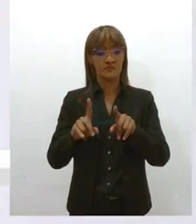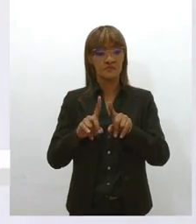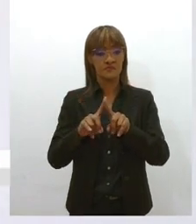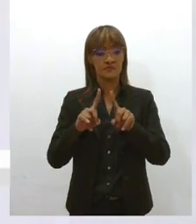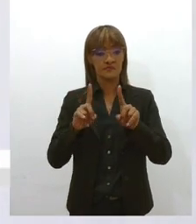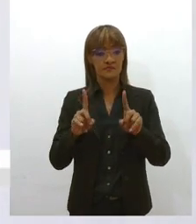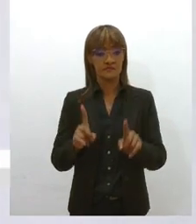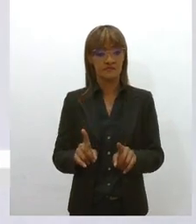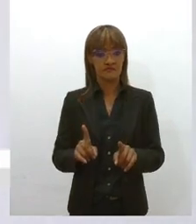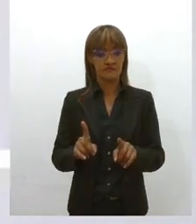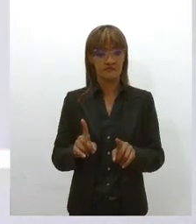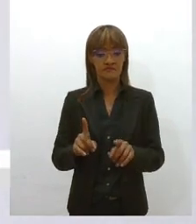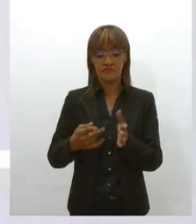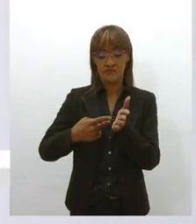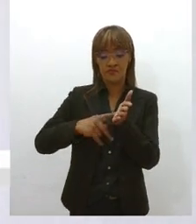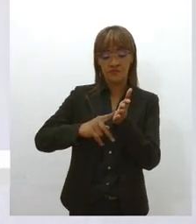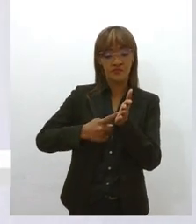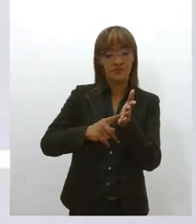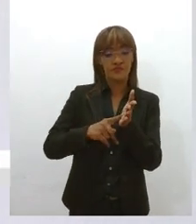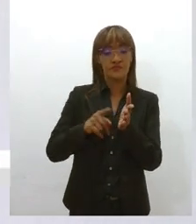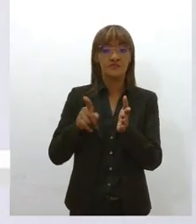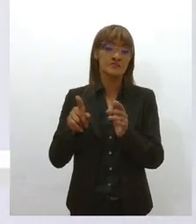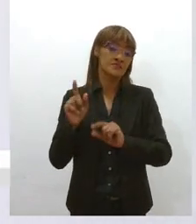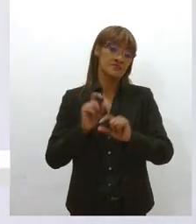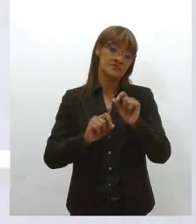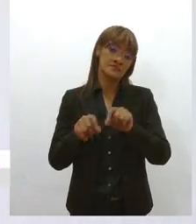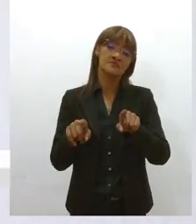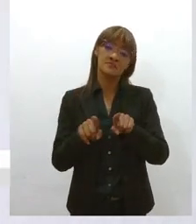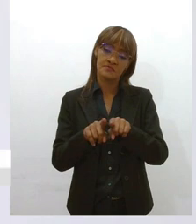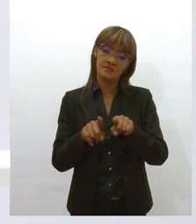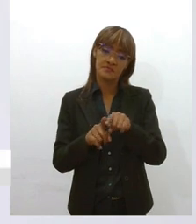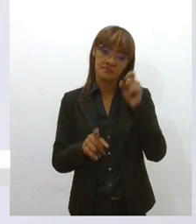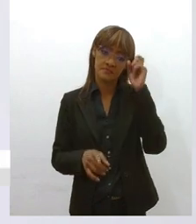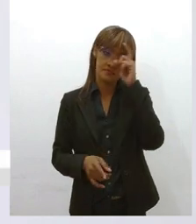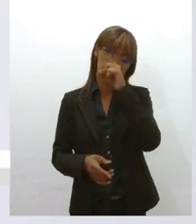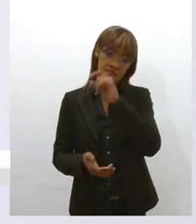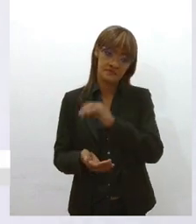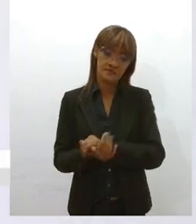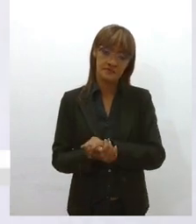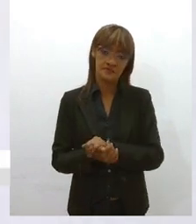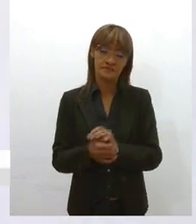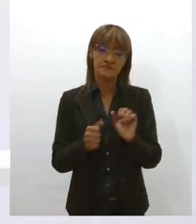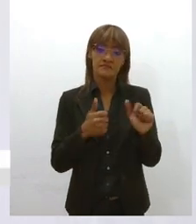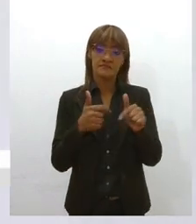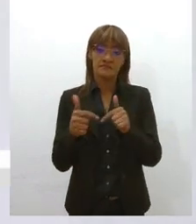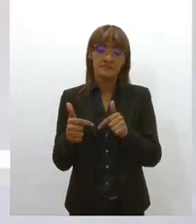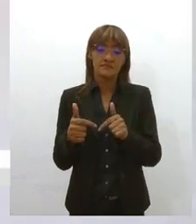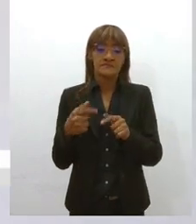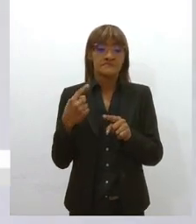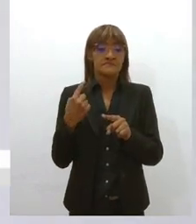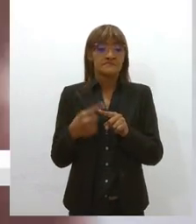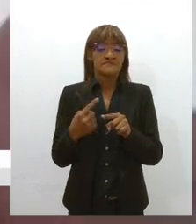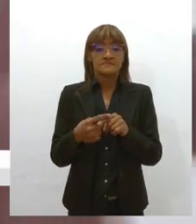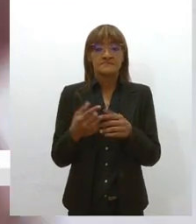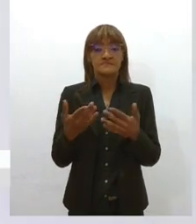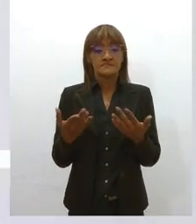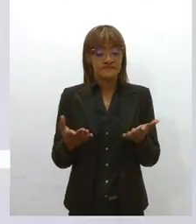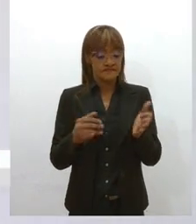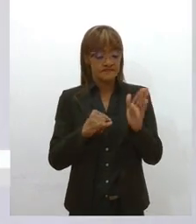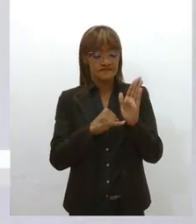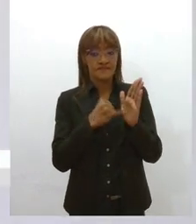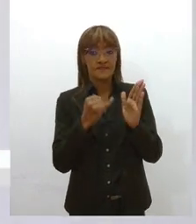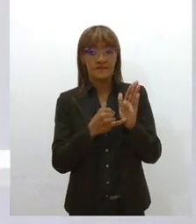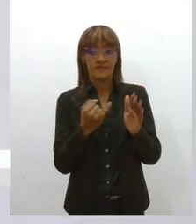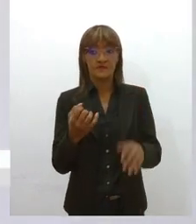entidade sindical também dificuldades operacionais, porque os contratos são inúmeros,